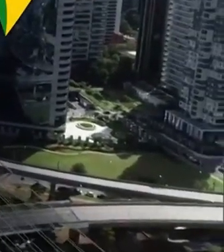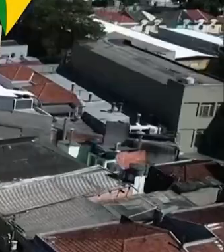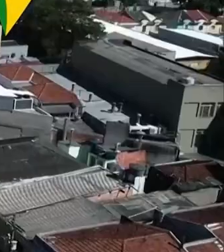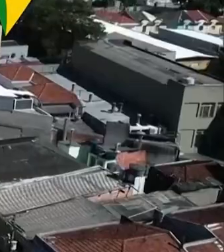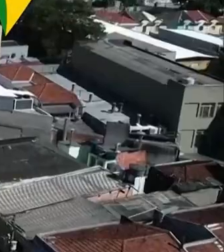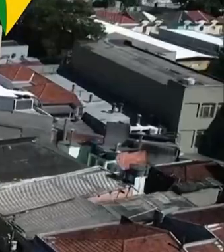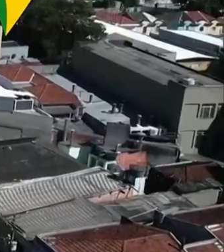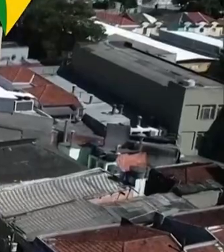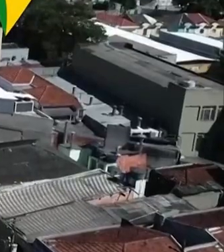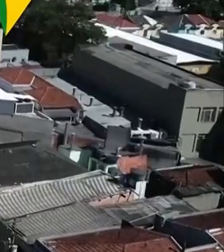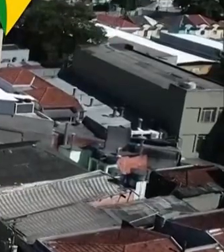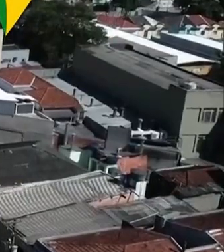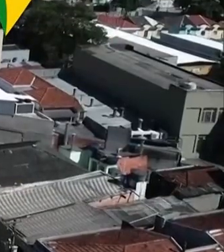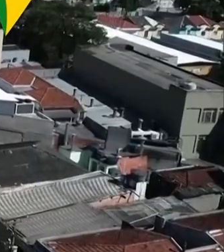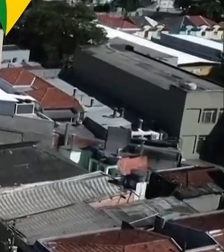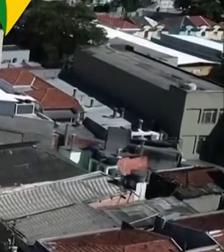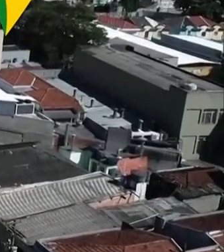Tchau, tchau.